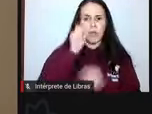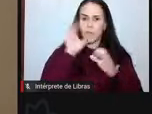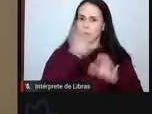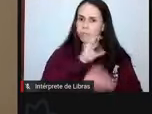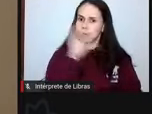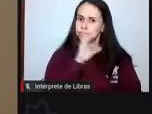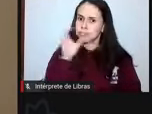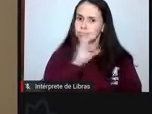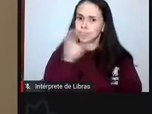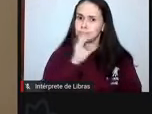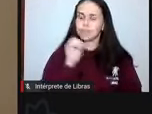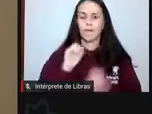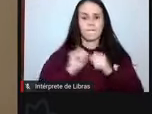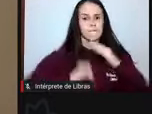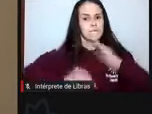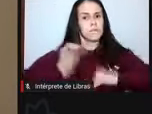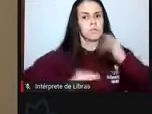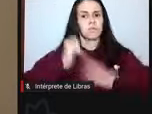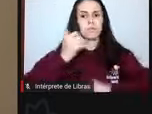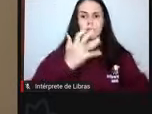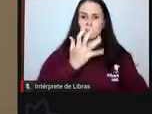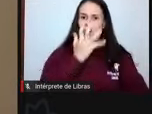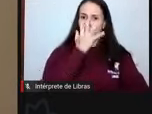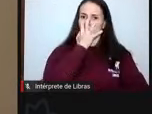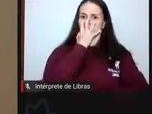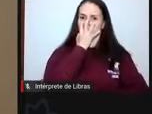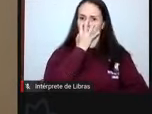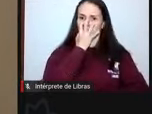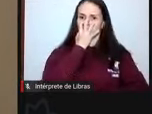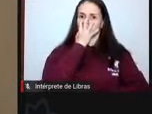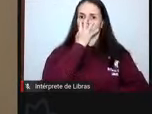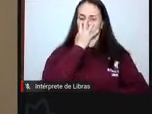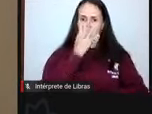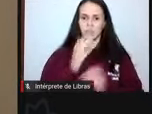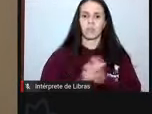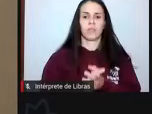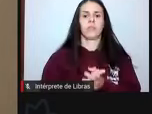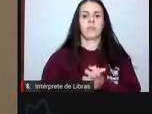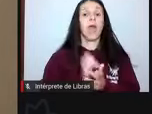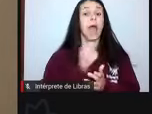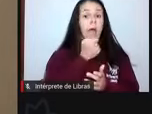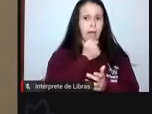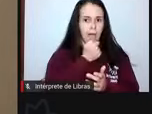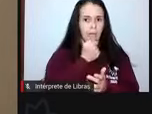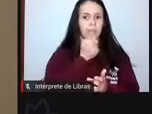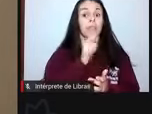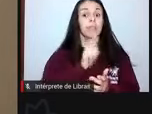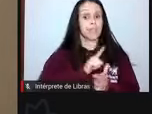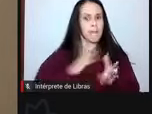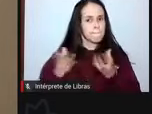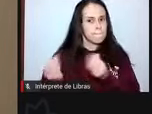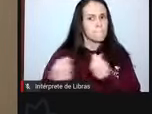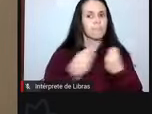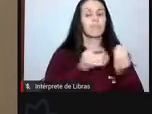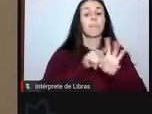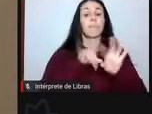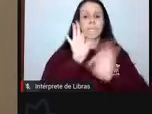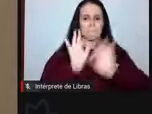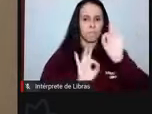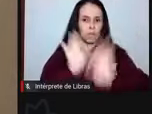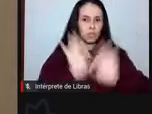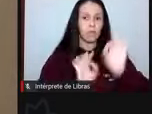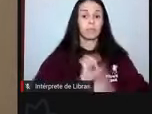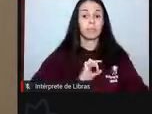construção de respiradores que era e ainda se constitui numa grande demanda, projetos, nós temos três